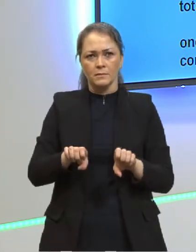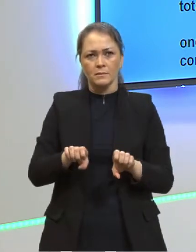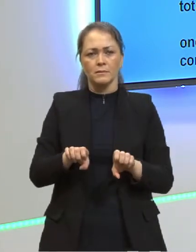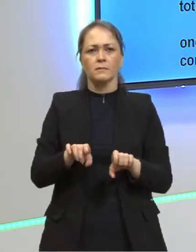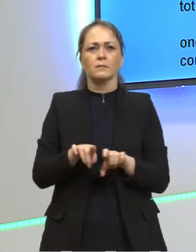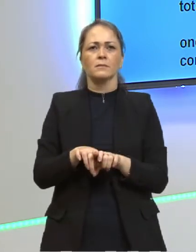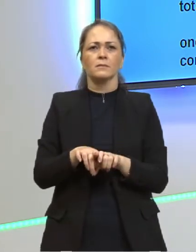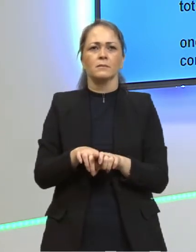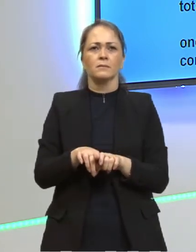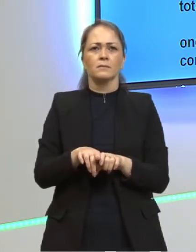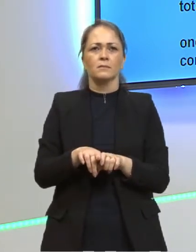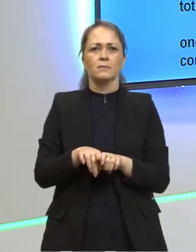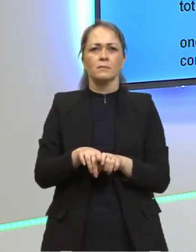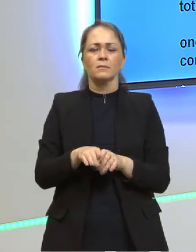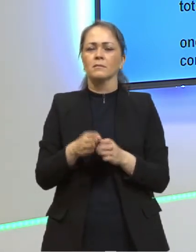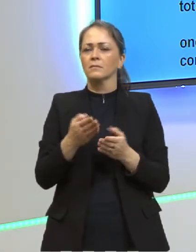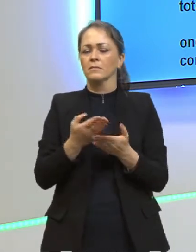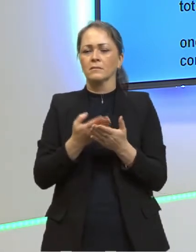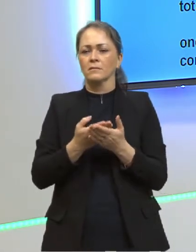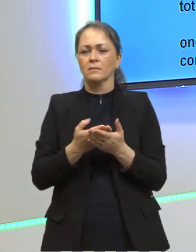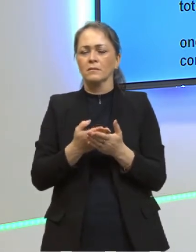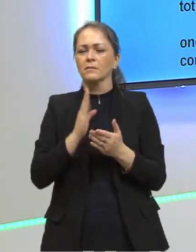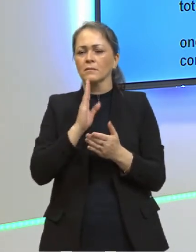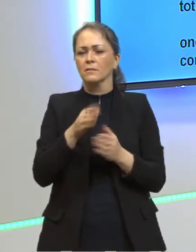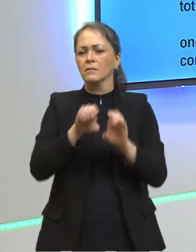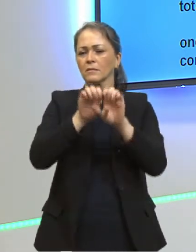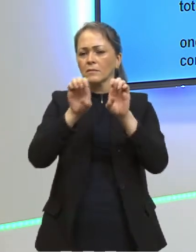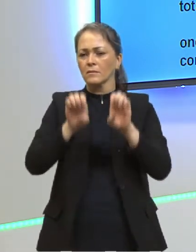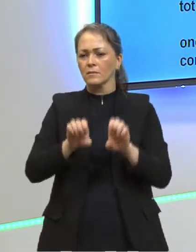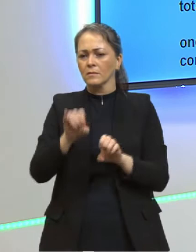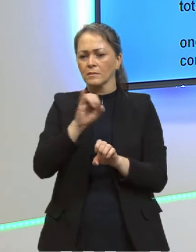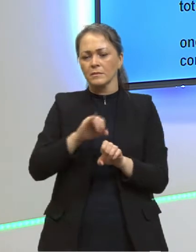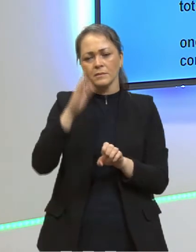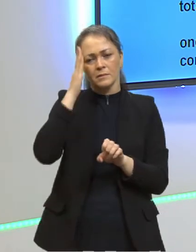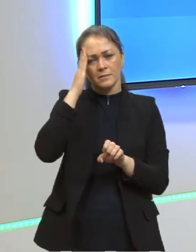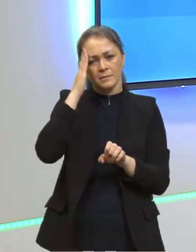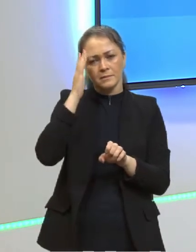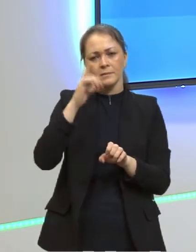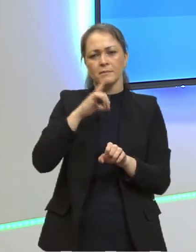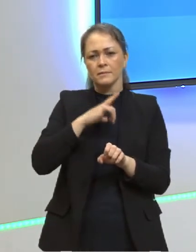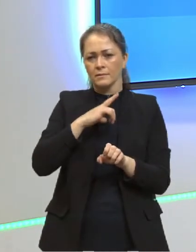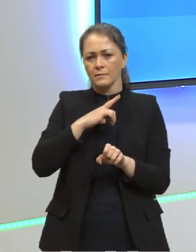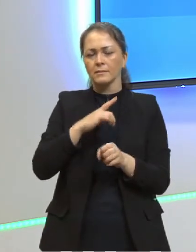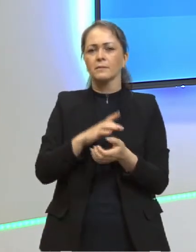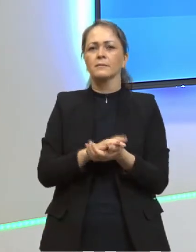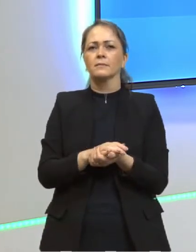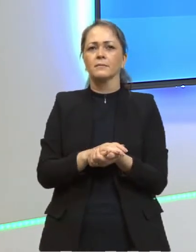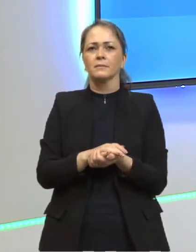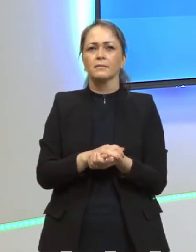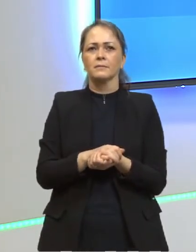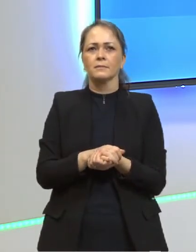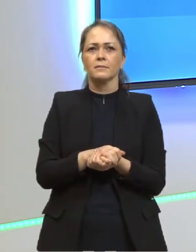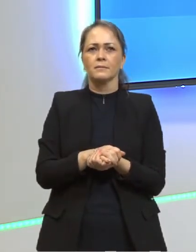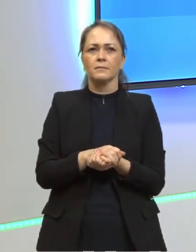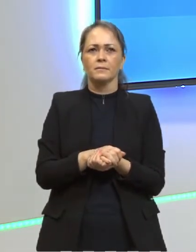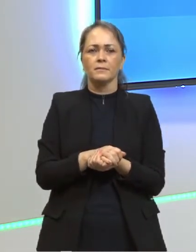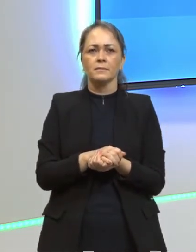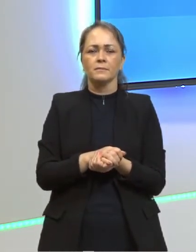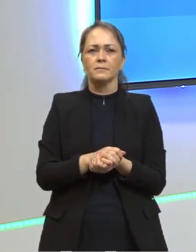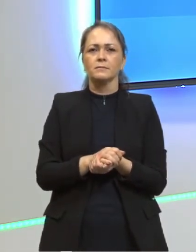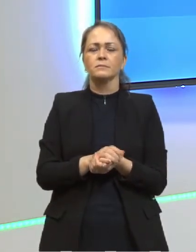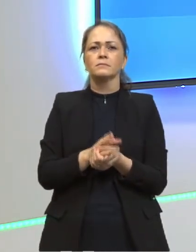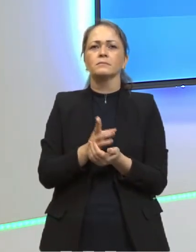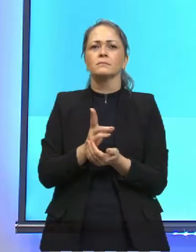certo? A gente não vai trabalhar diretamente as equações aqui, mas é importante a gente saber, né? Isso. Então nossa linha de tempo